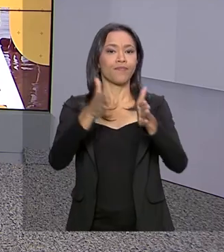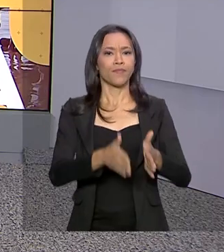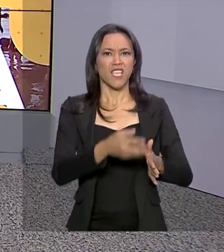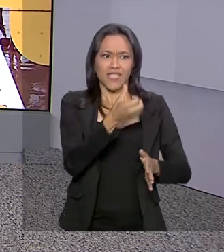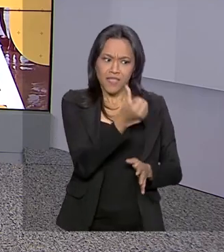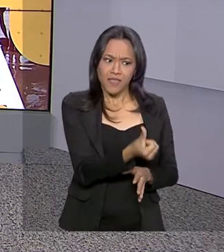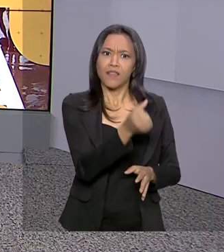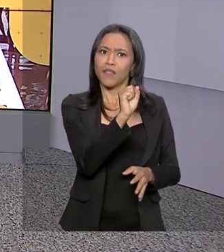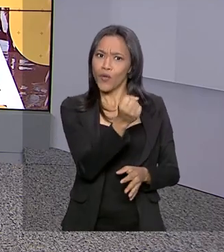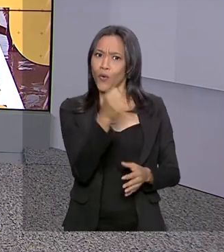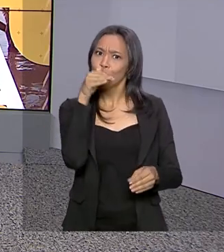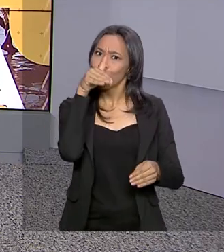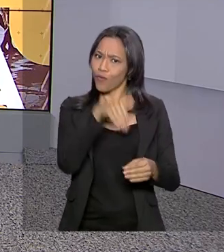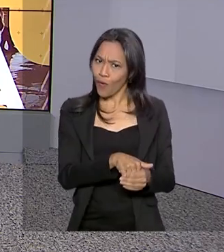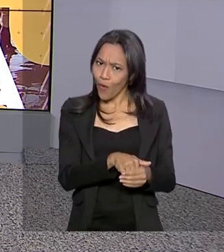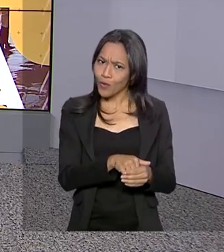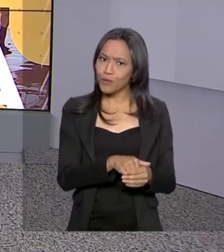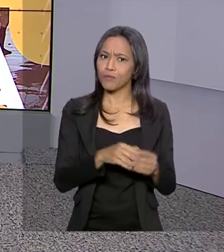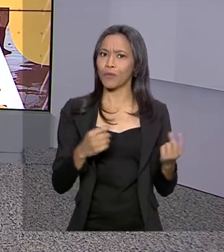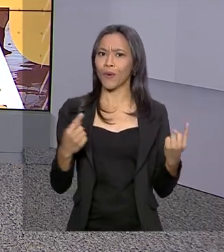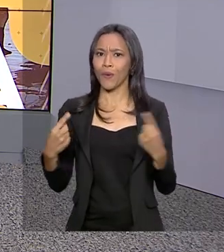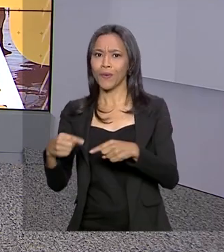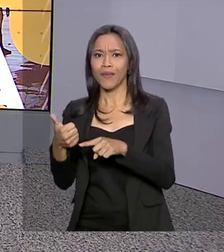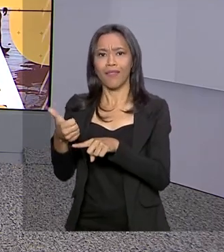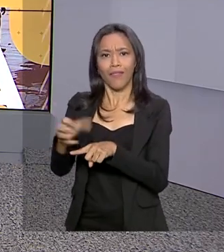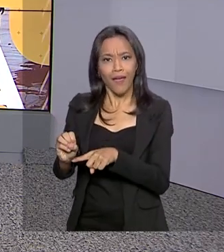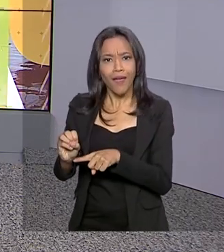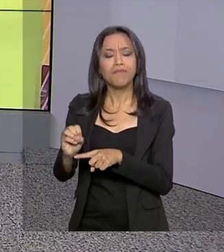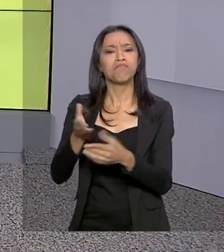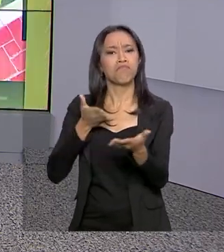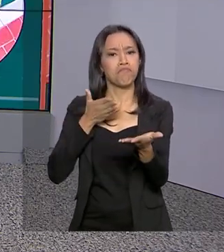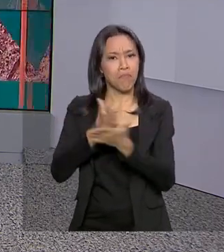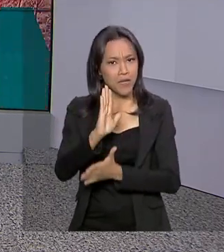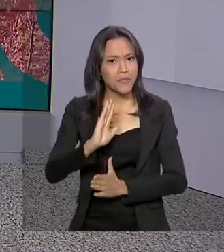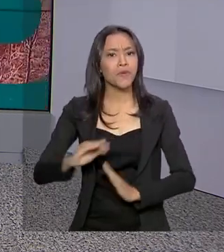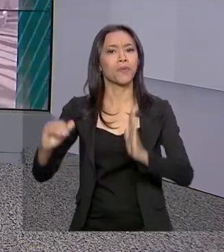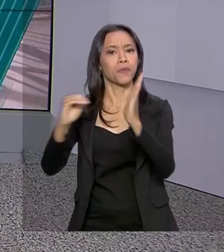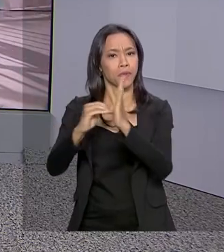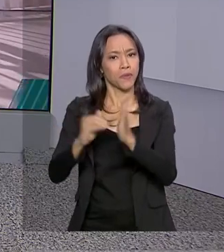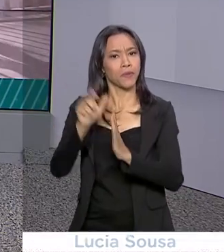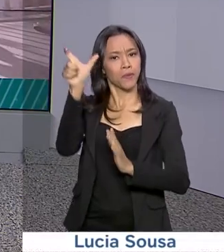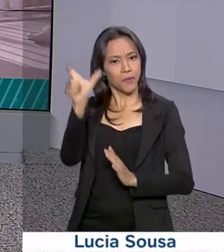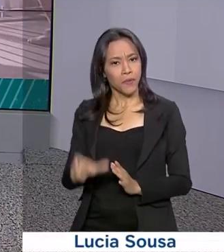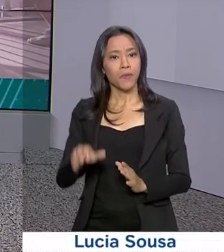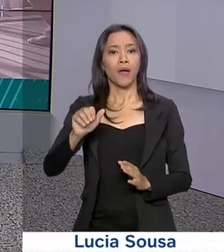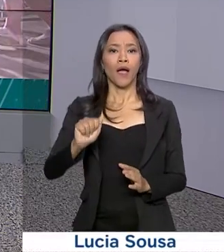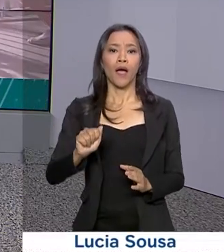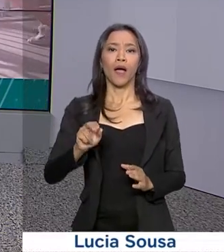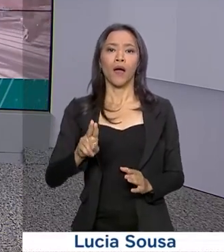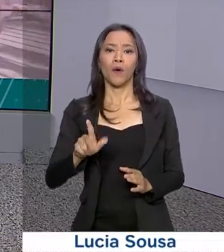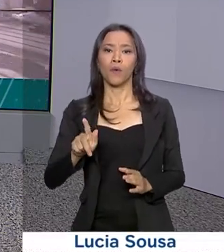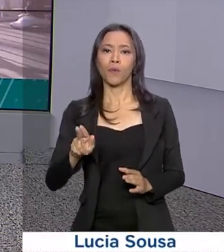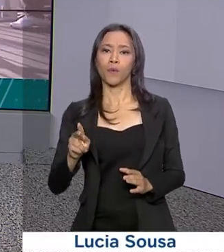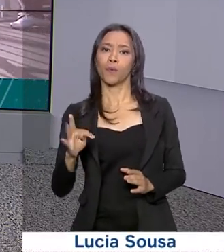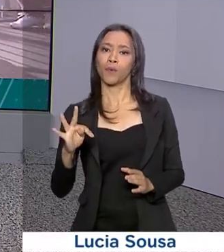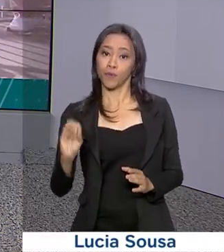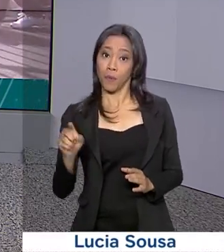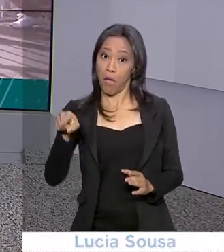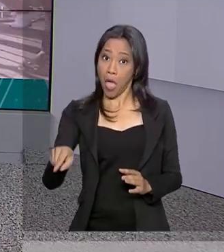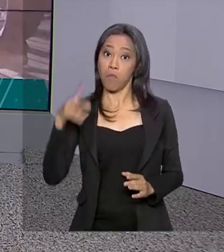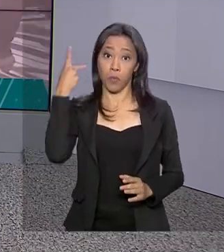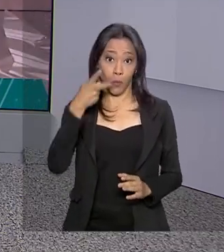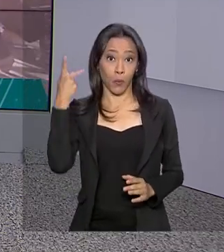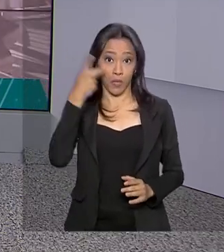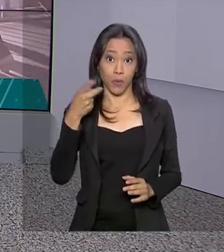Por 68 votos a 10, o Senado aprovou Augusto Aras para o cargo de Procurador-Geral da República.